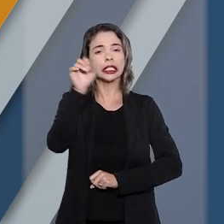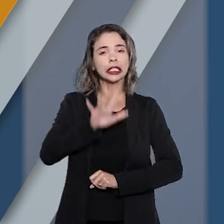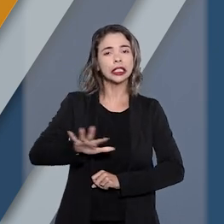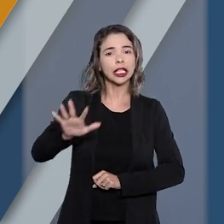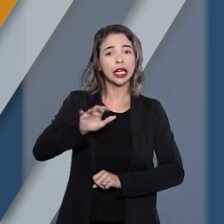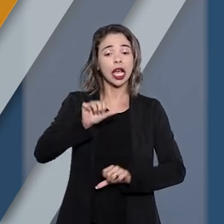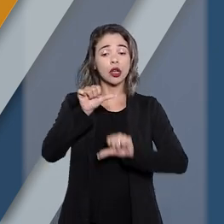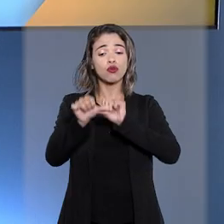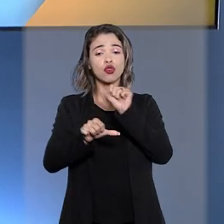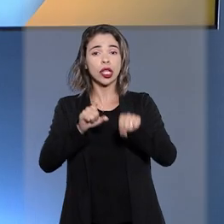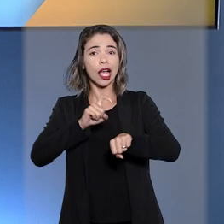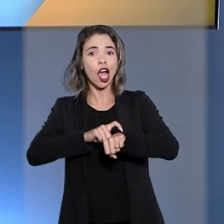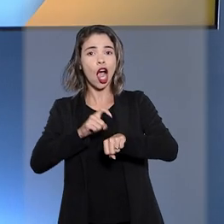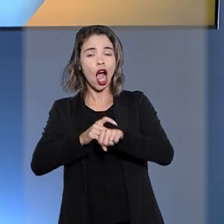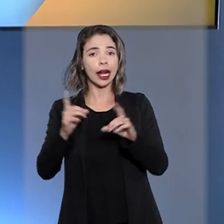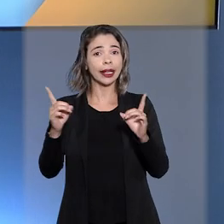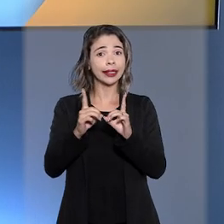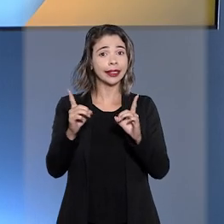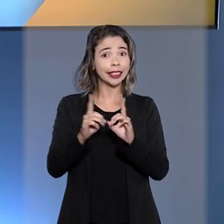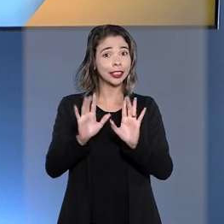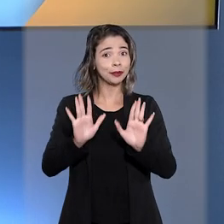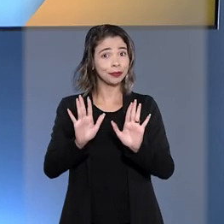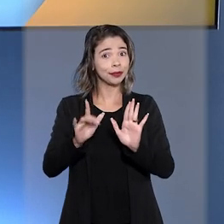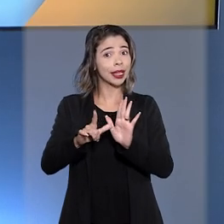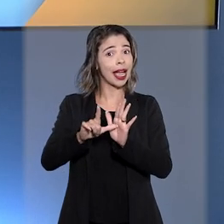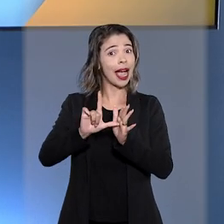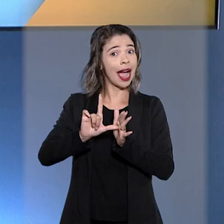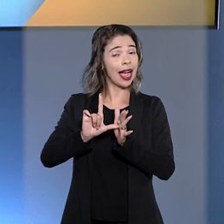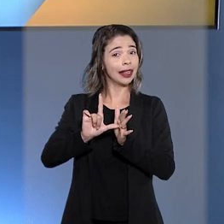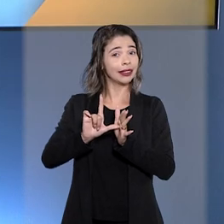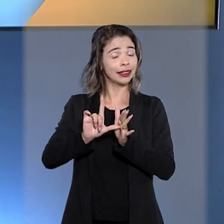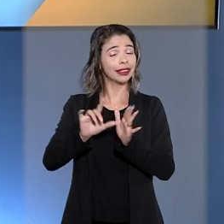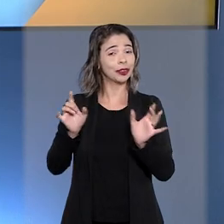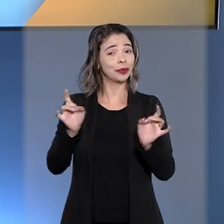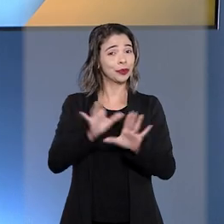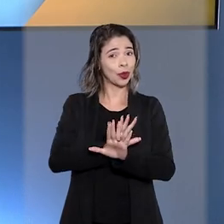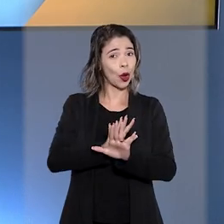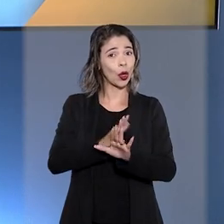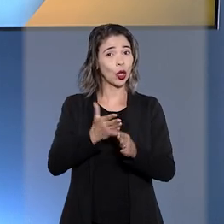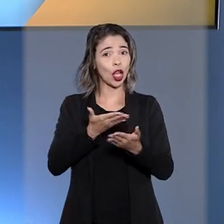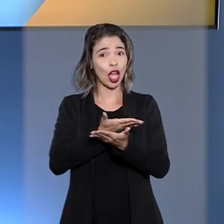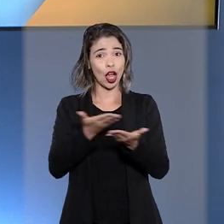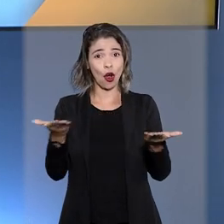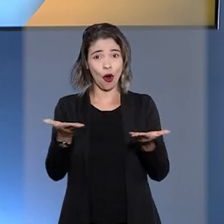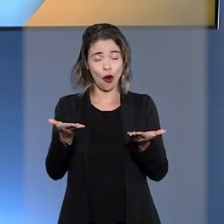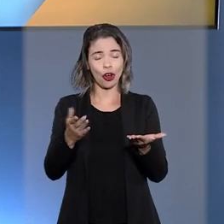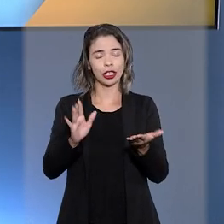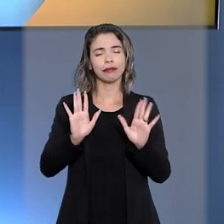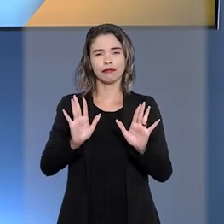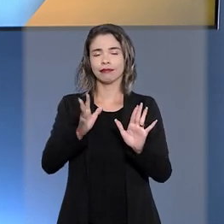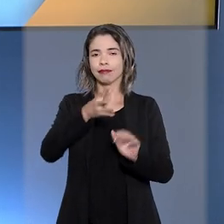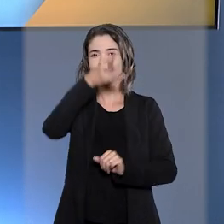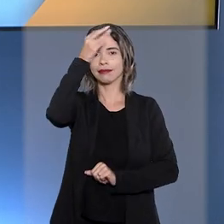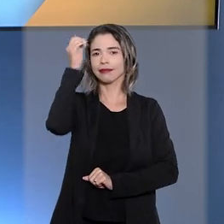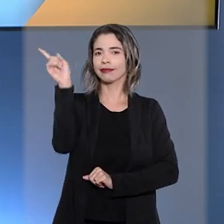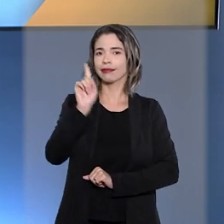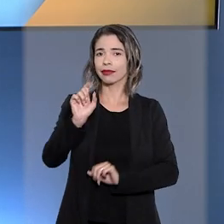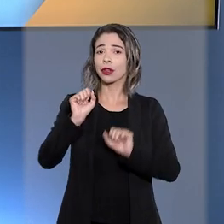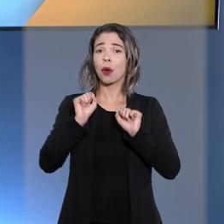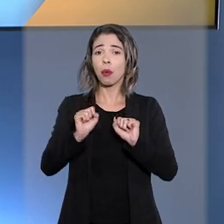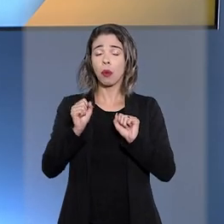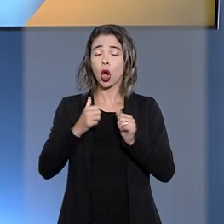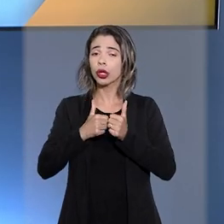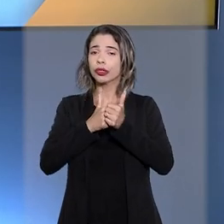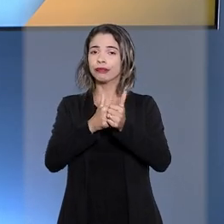atendimento. E antes de encerrar esta edição do STJ Notícias, não esqueça que você também pode acompanhar